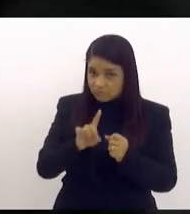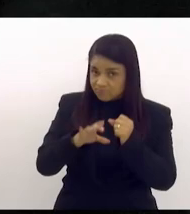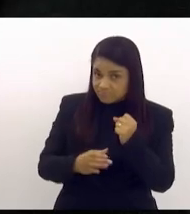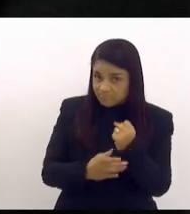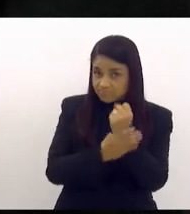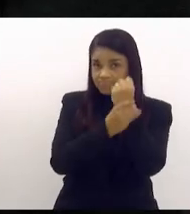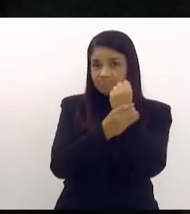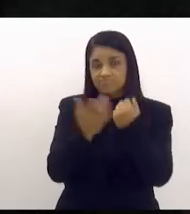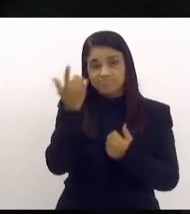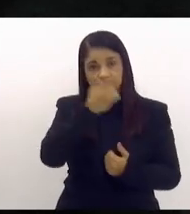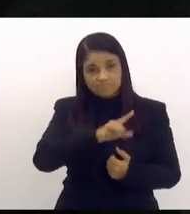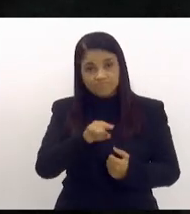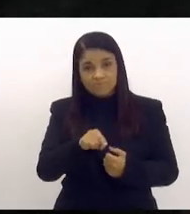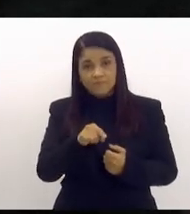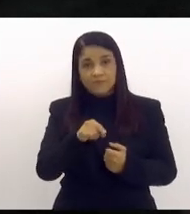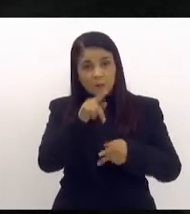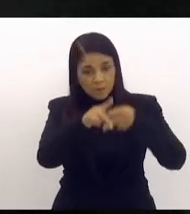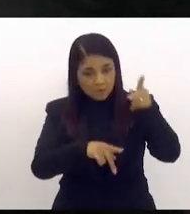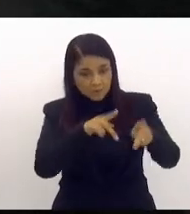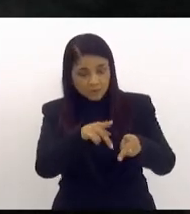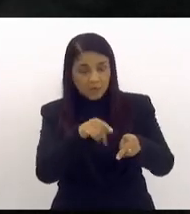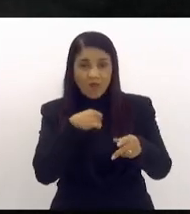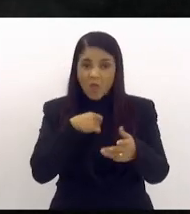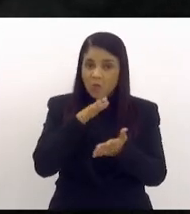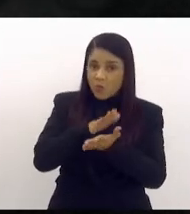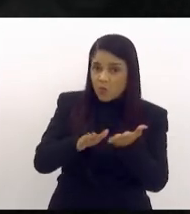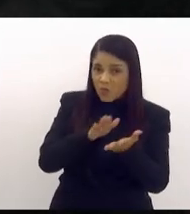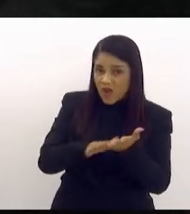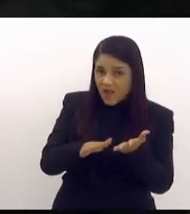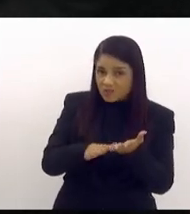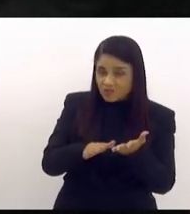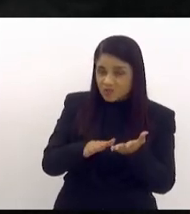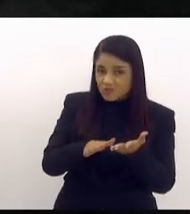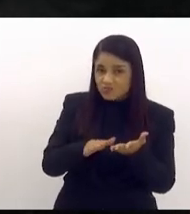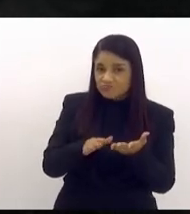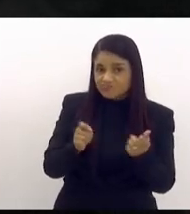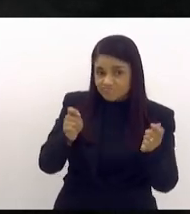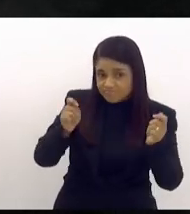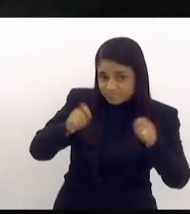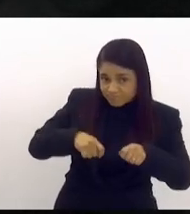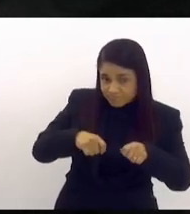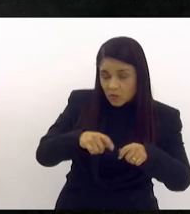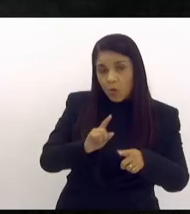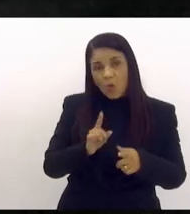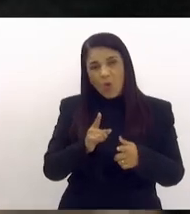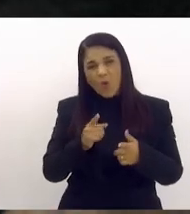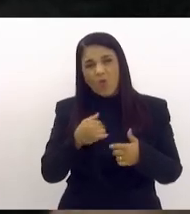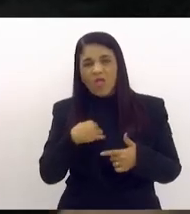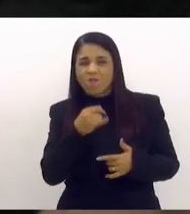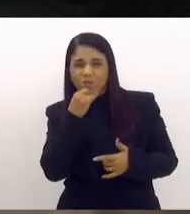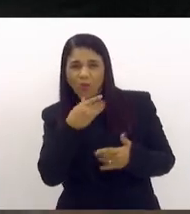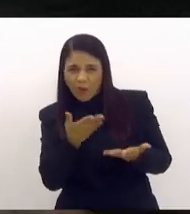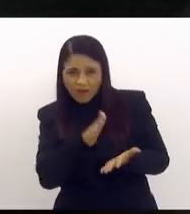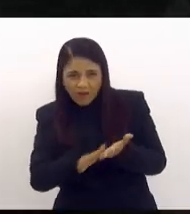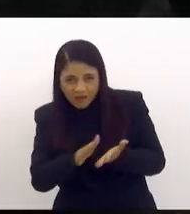população, a gente tem que avaliar se é um gasto relevante ou se é um gasto residual. nesse caso, dois